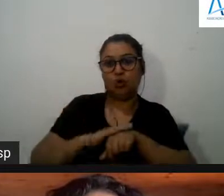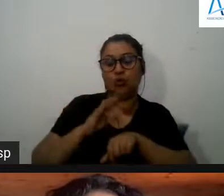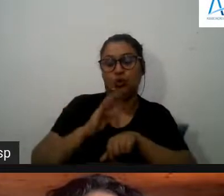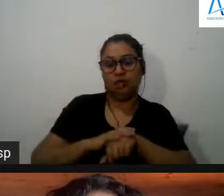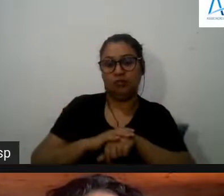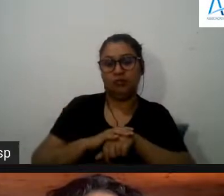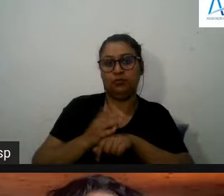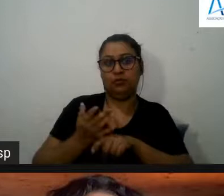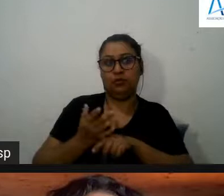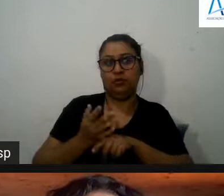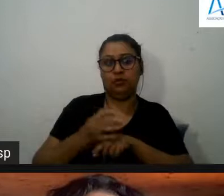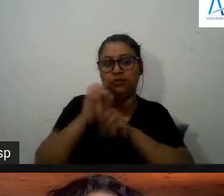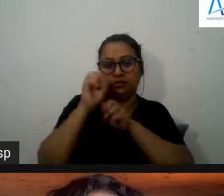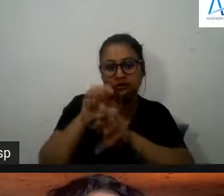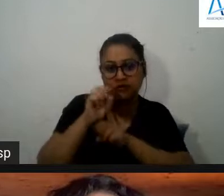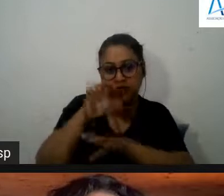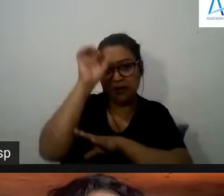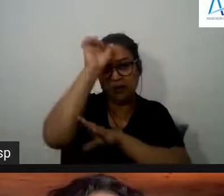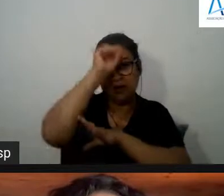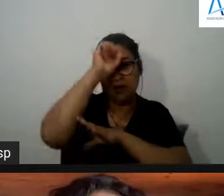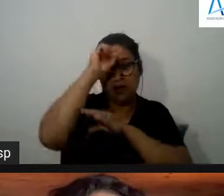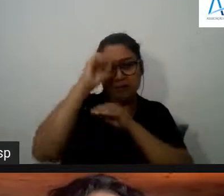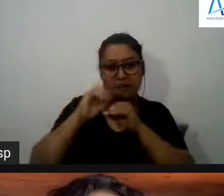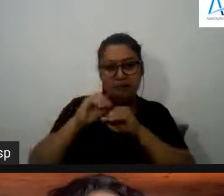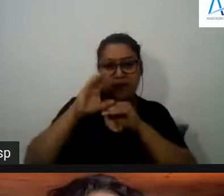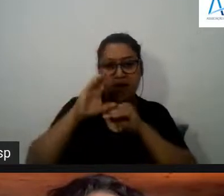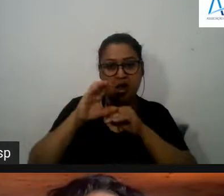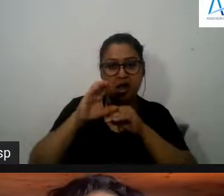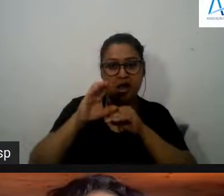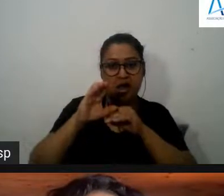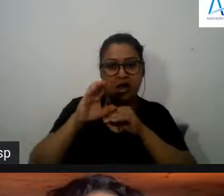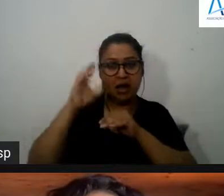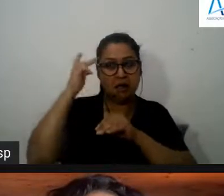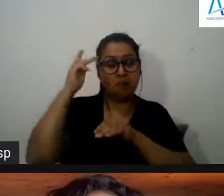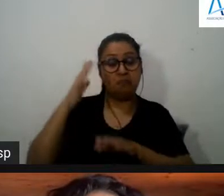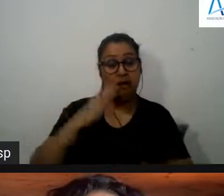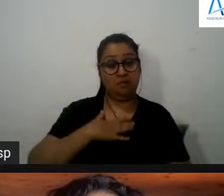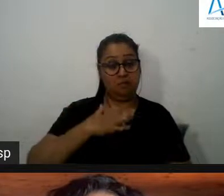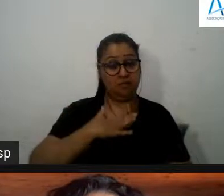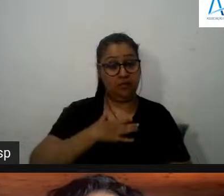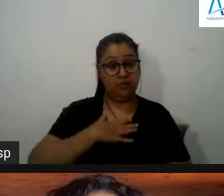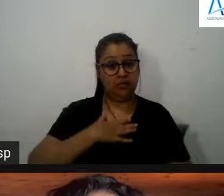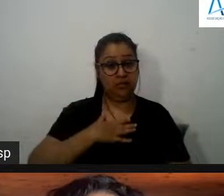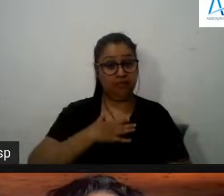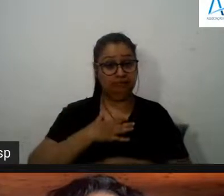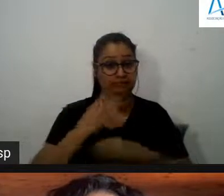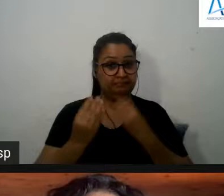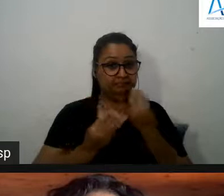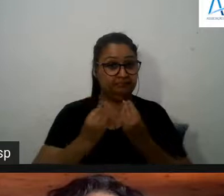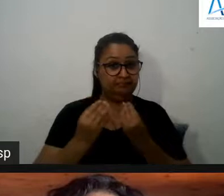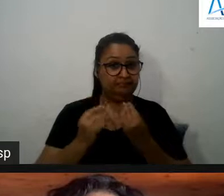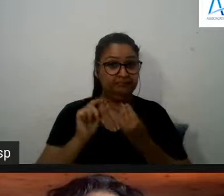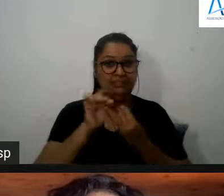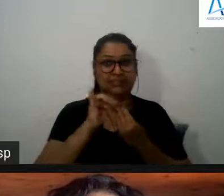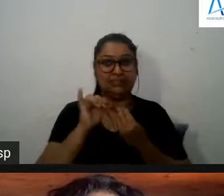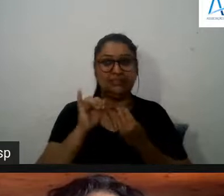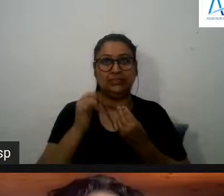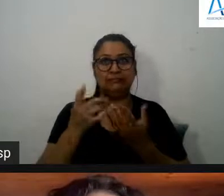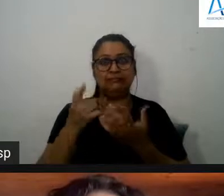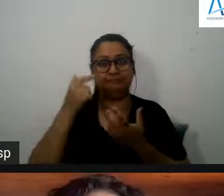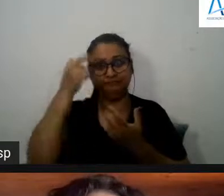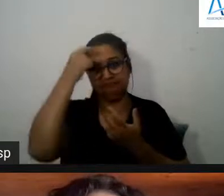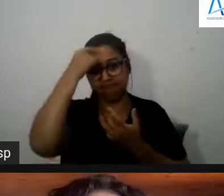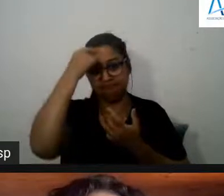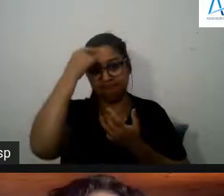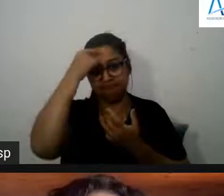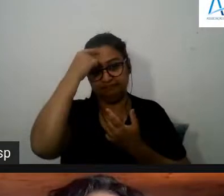as questões põem-se de forma diferente mas para mim como para essa pessoa se há uma reflexão consciente eu acho